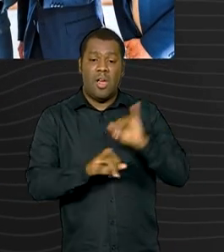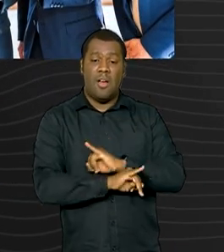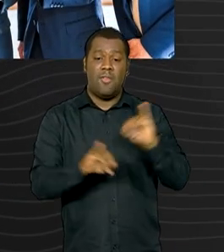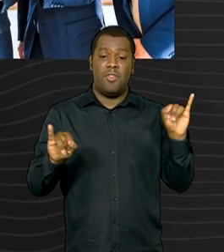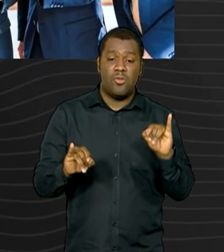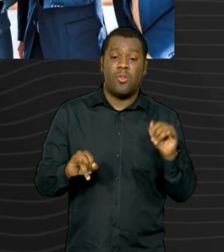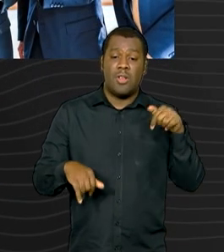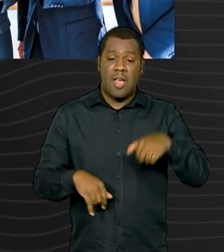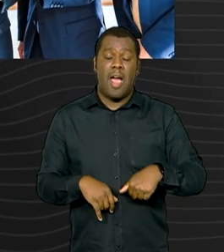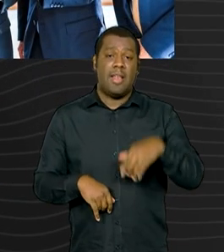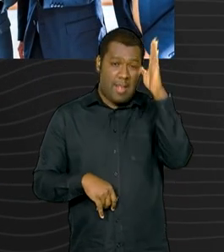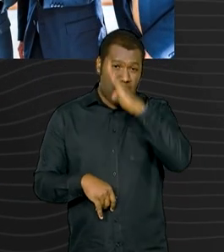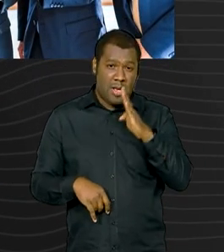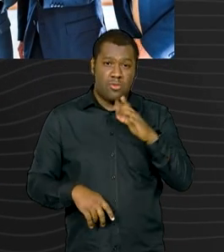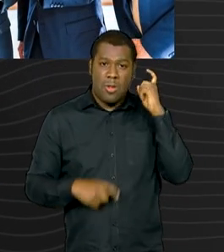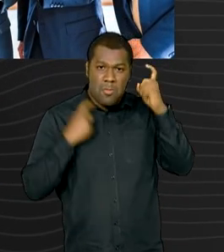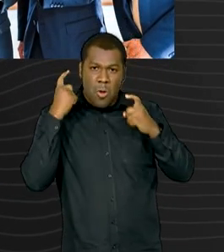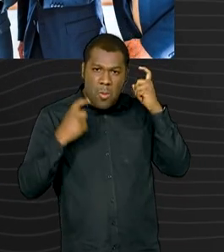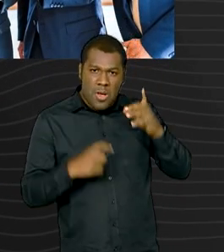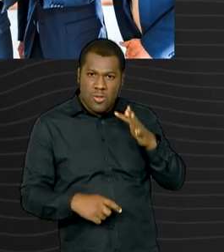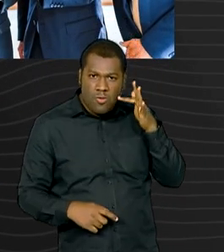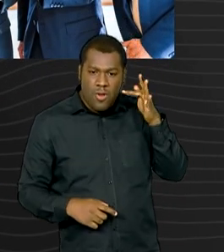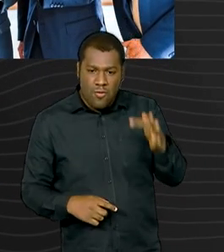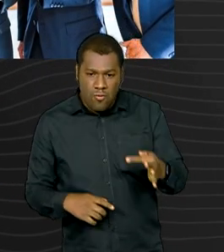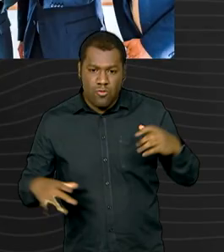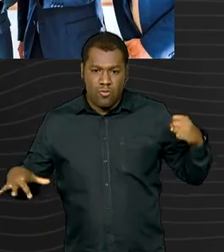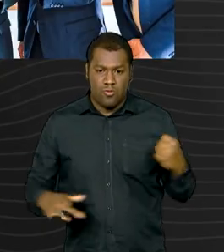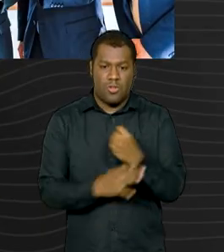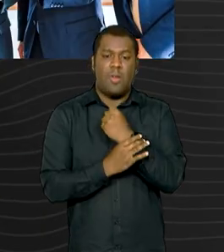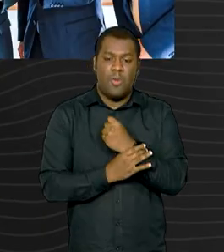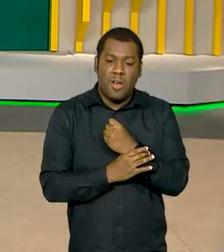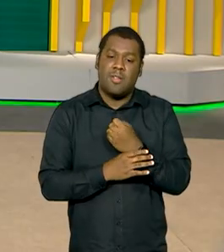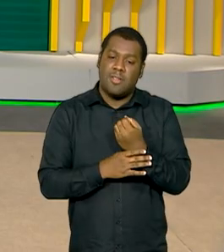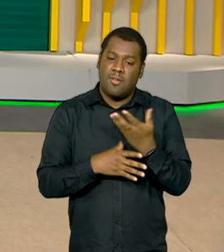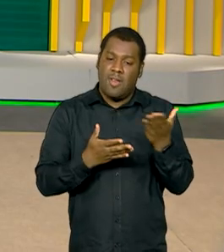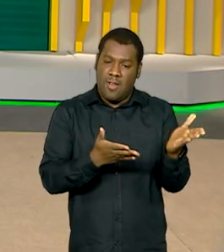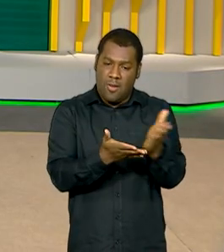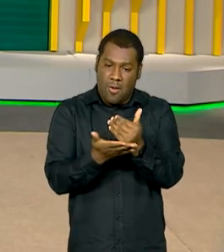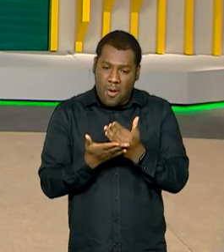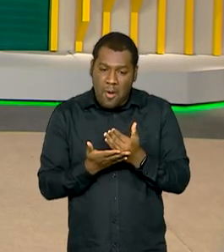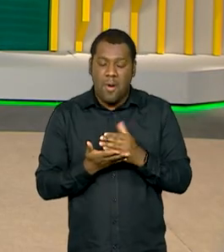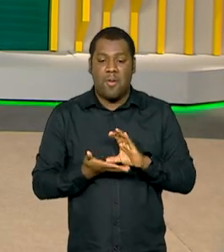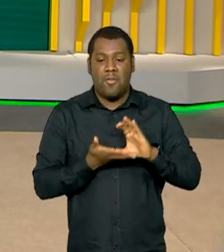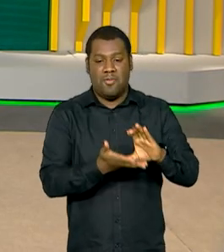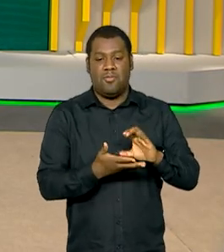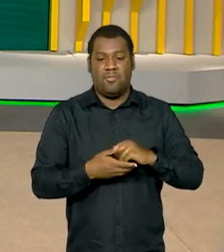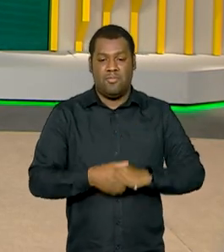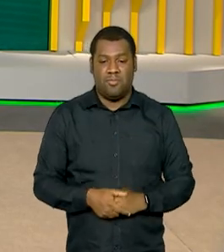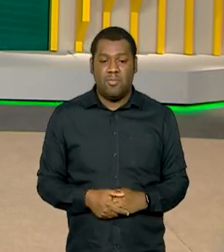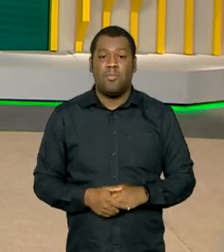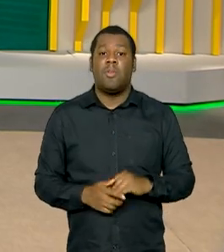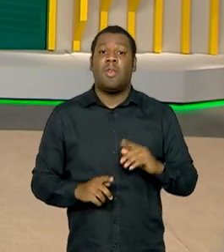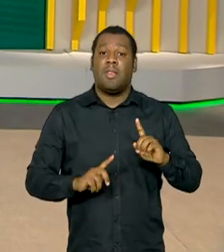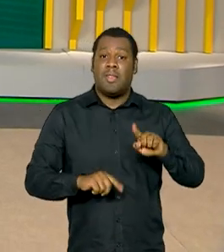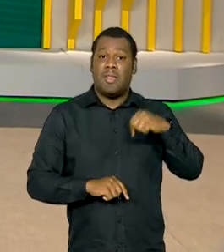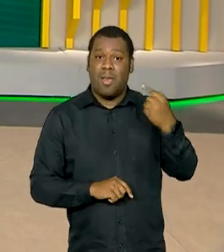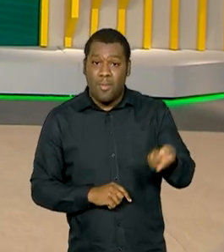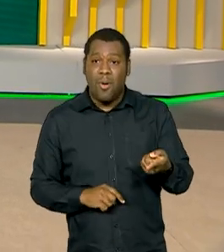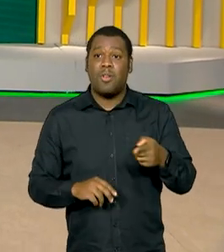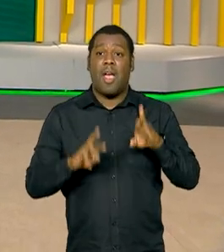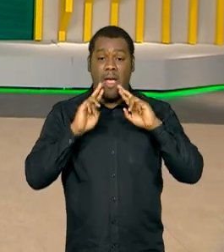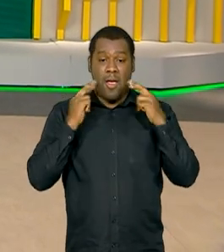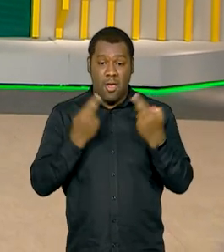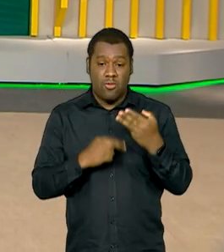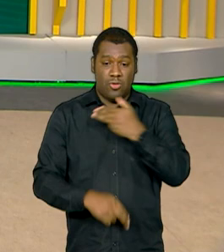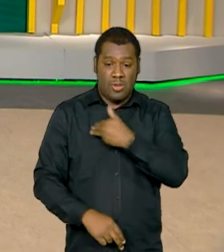preocupado com o futuro consegue atrair mais investimentos. No próximo bloco, termina a reunião de